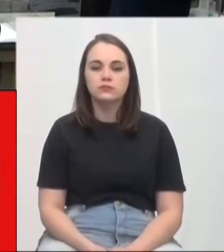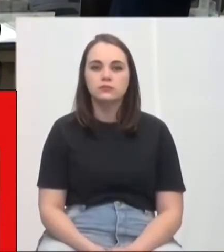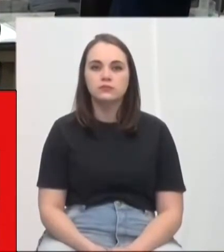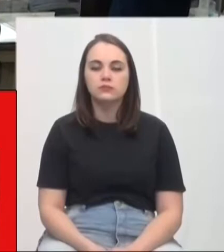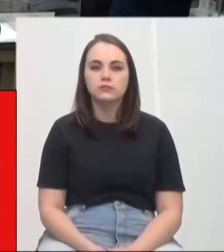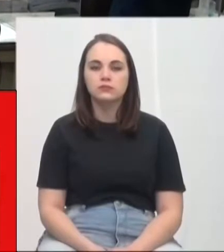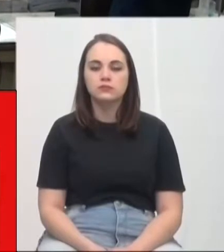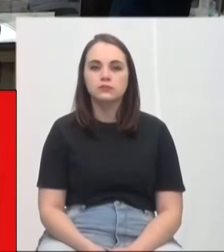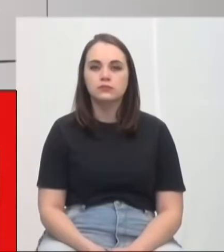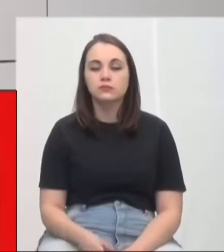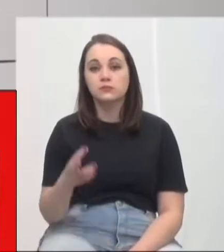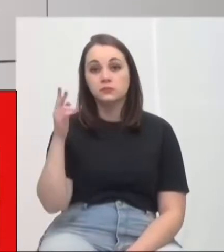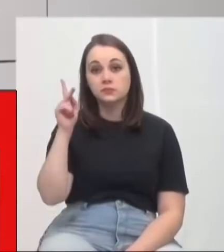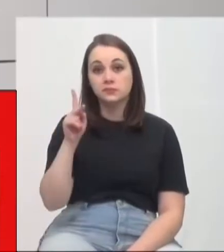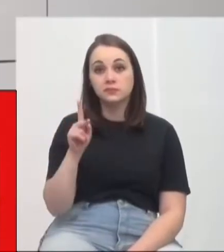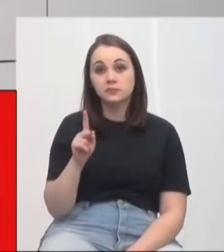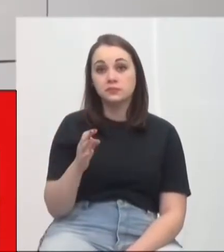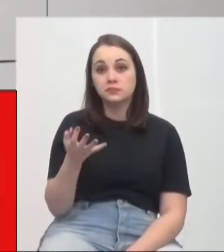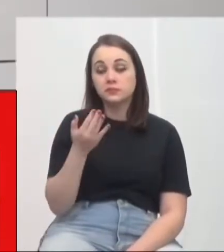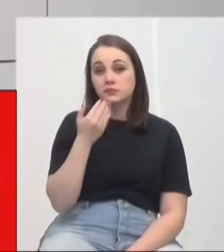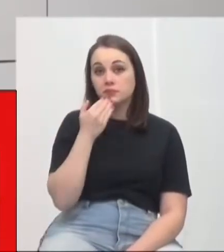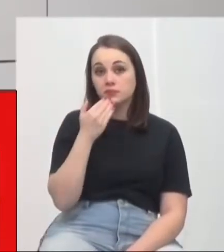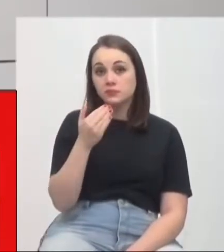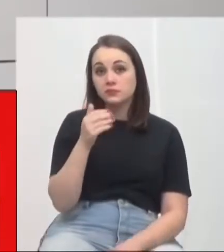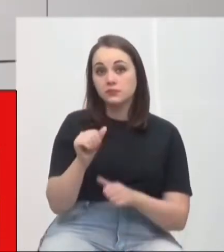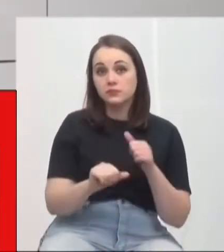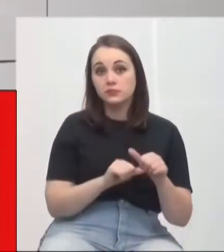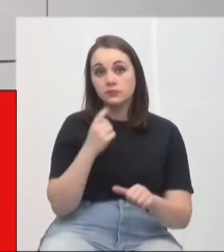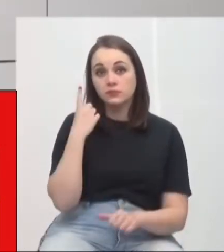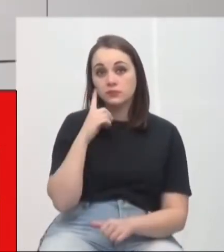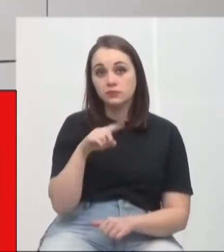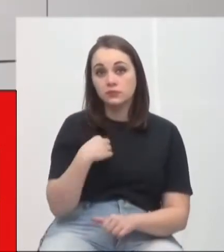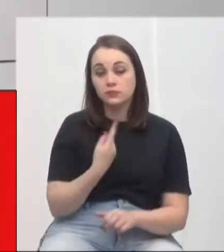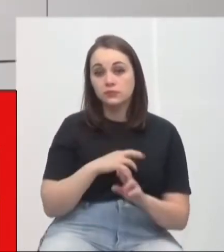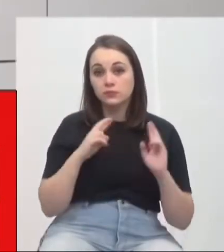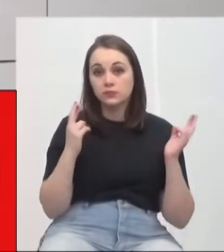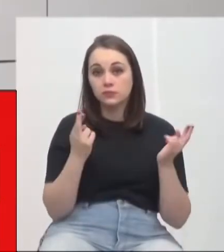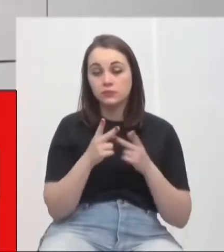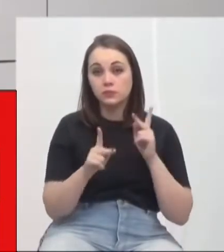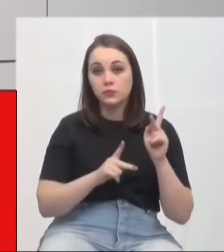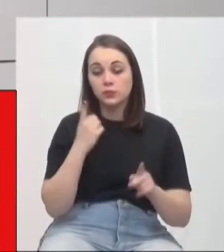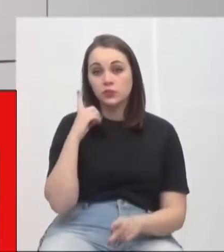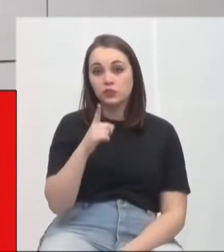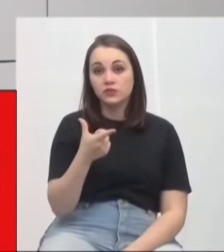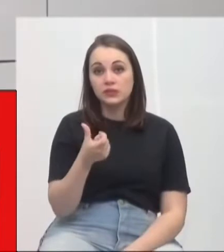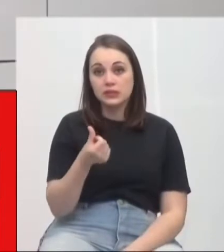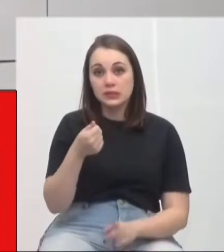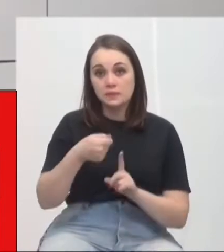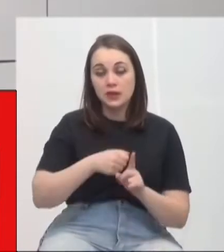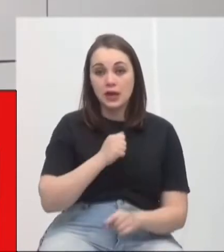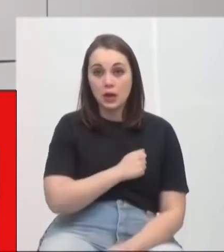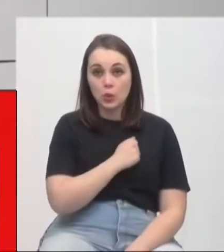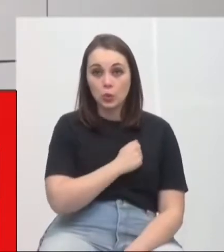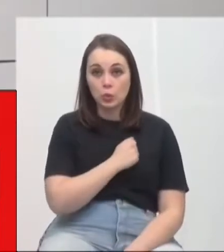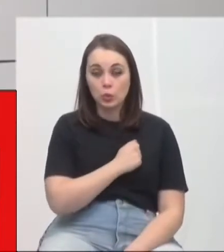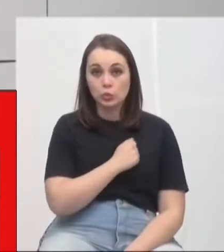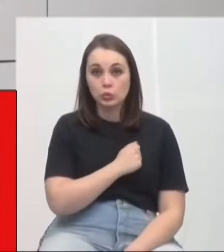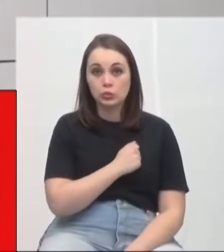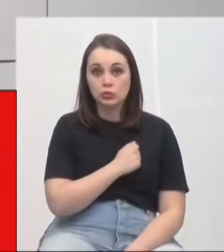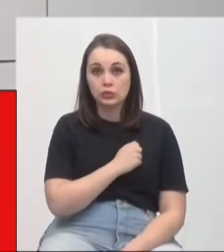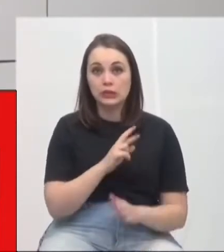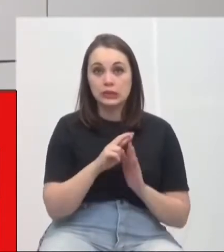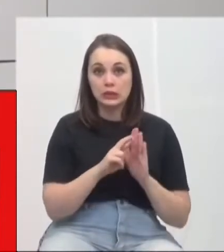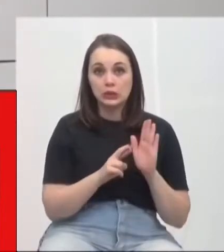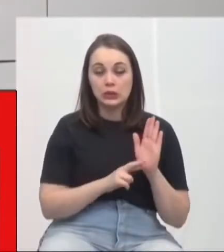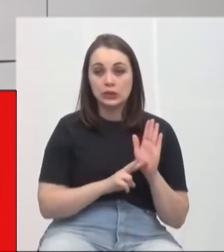Presidente, apenas para pedir a alteração da data da nossa audiência pública do dia 26 de agosto, está no requerimento hoje de